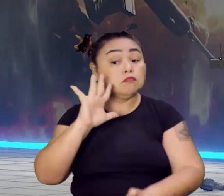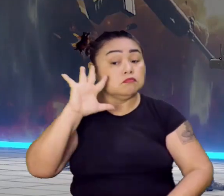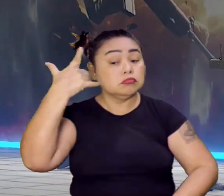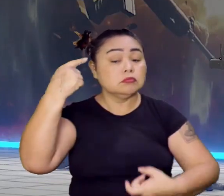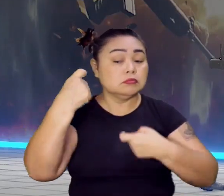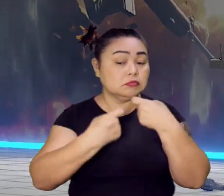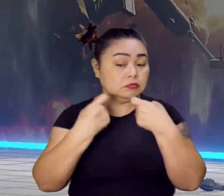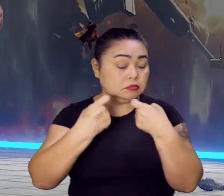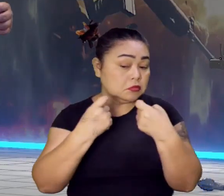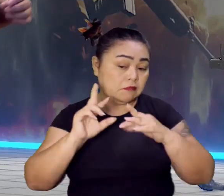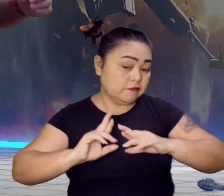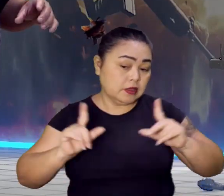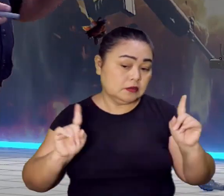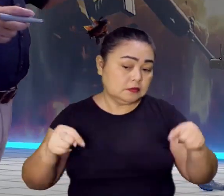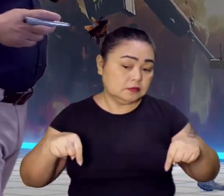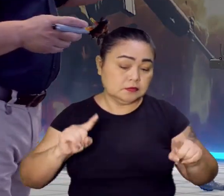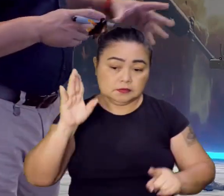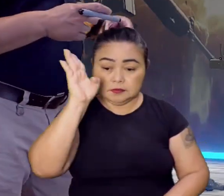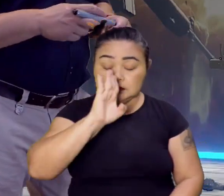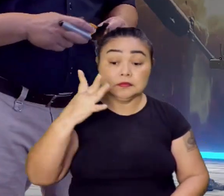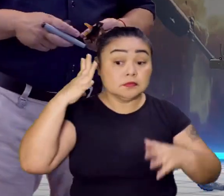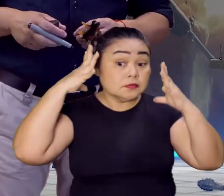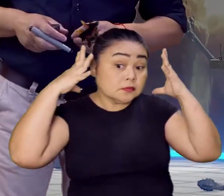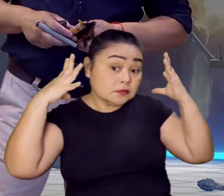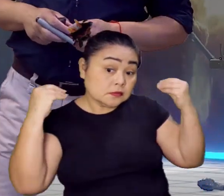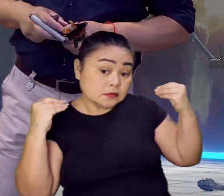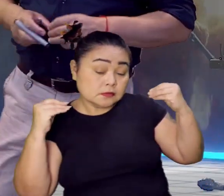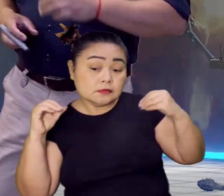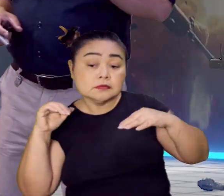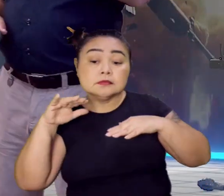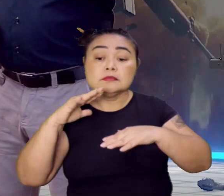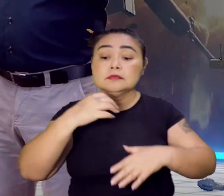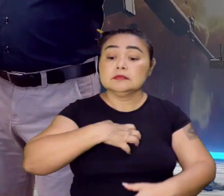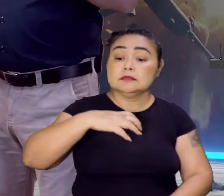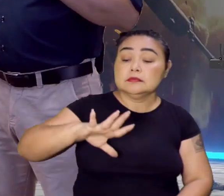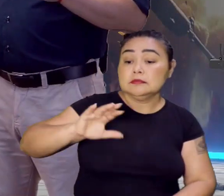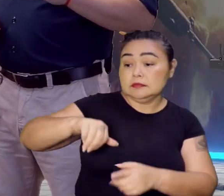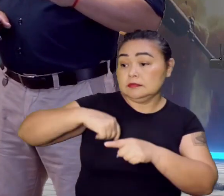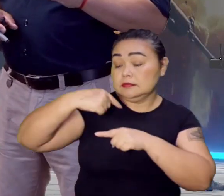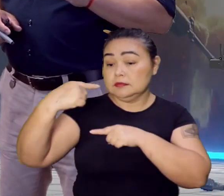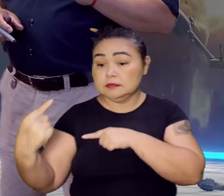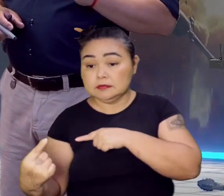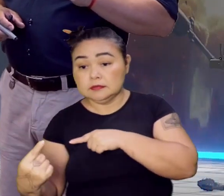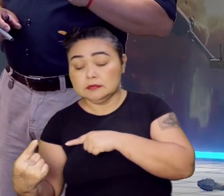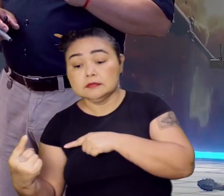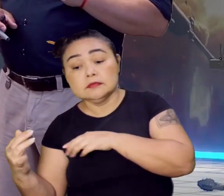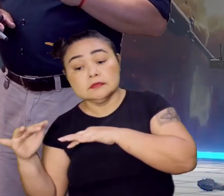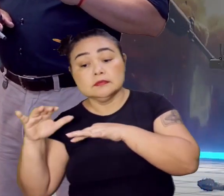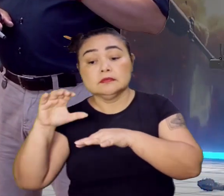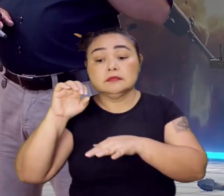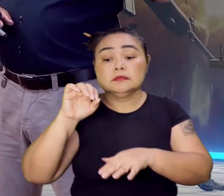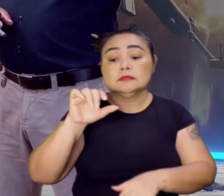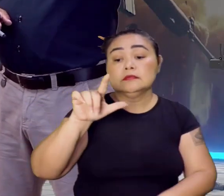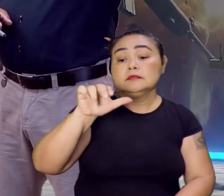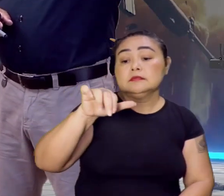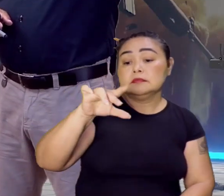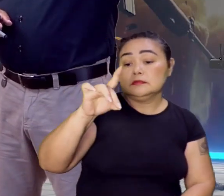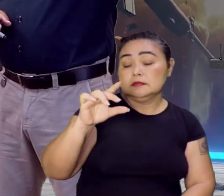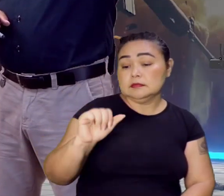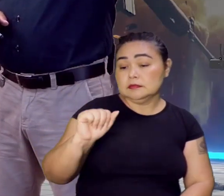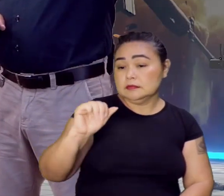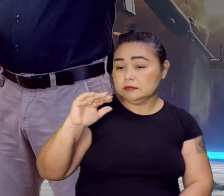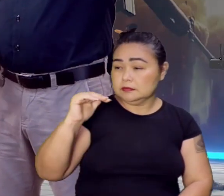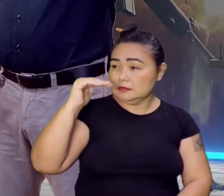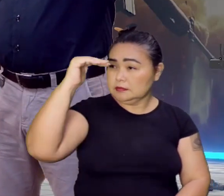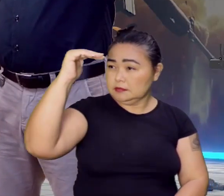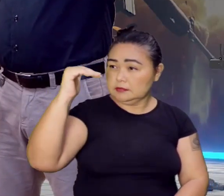diferente do Brasil. Os holandeses invadem Salvador, vão ser expulsos, depois vão invadir ali a região que vai pegar